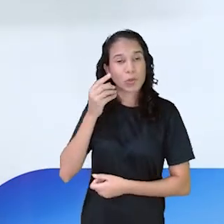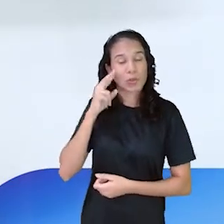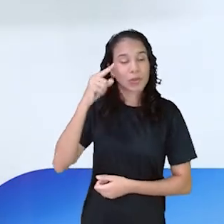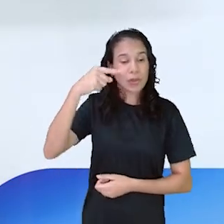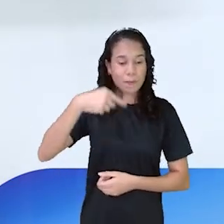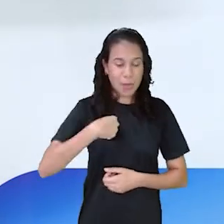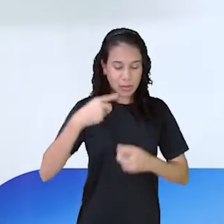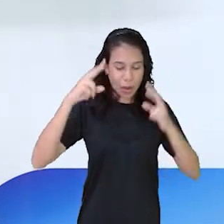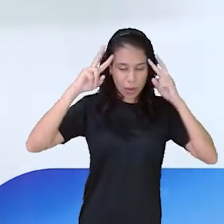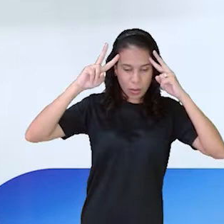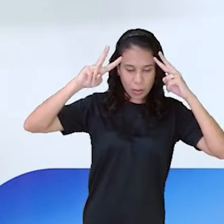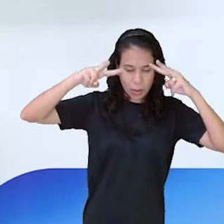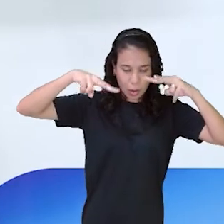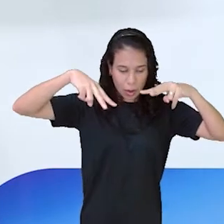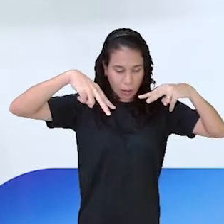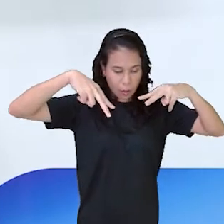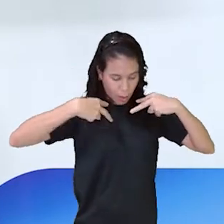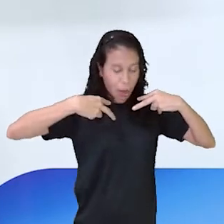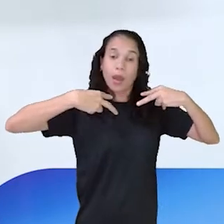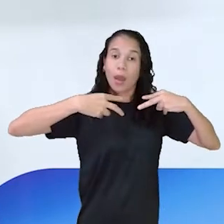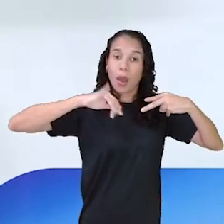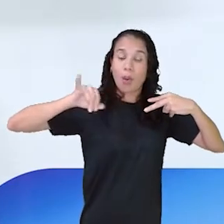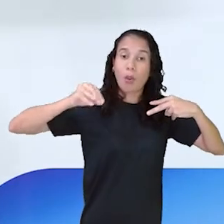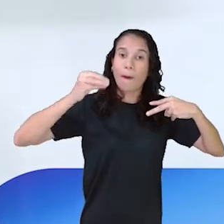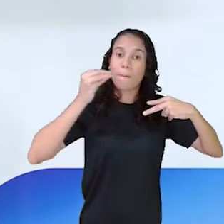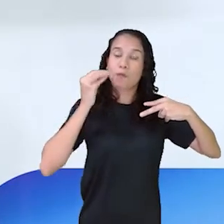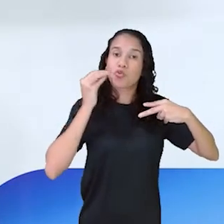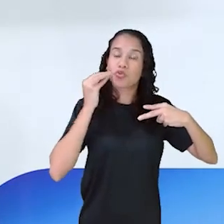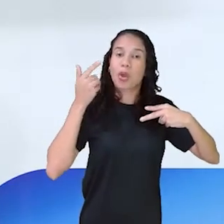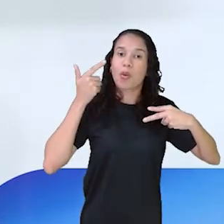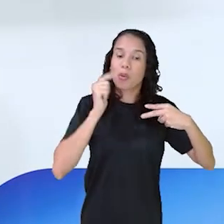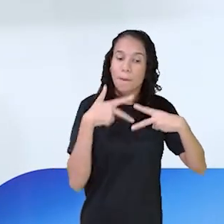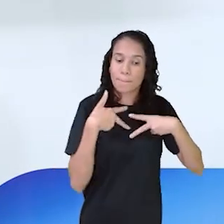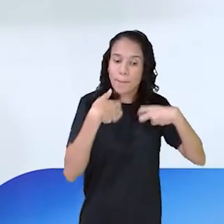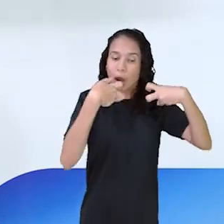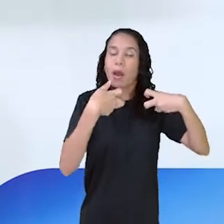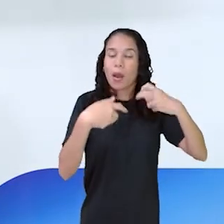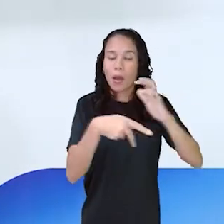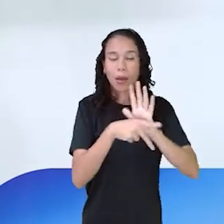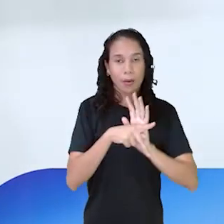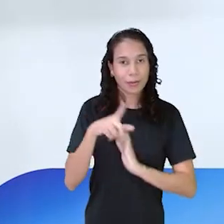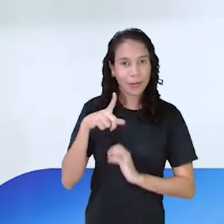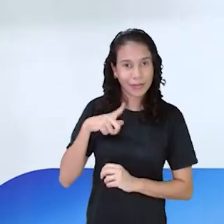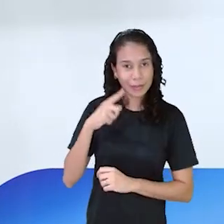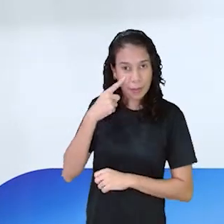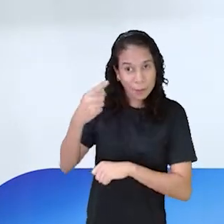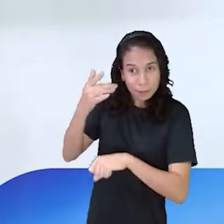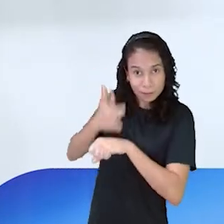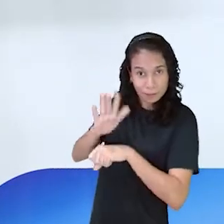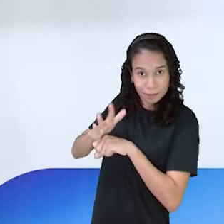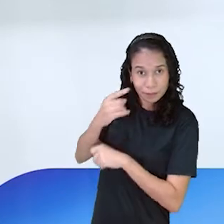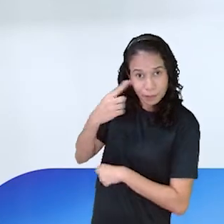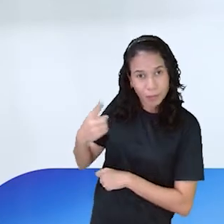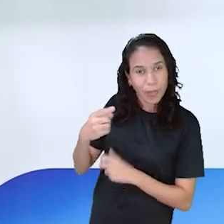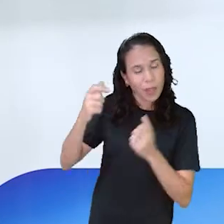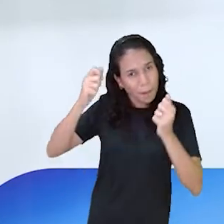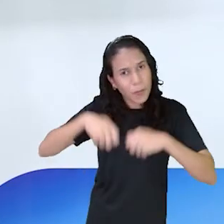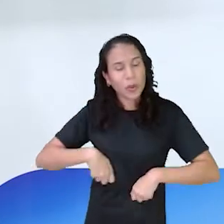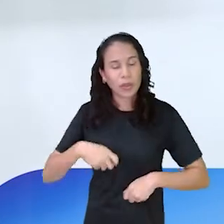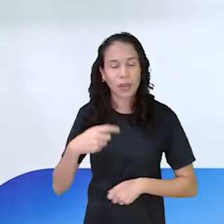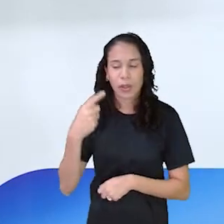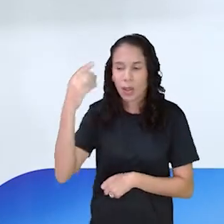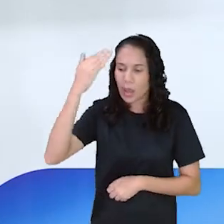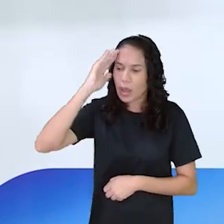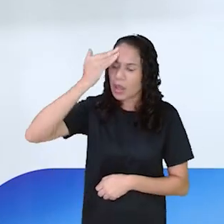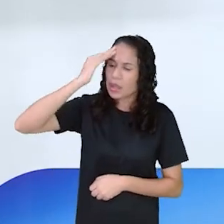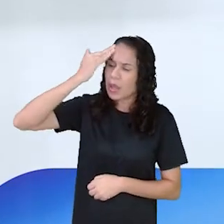voltar para ela mesma, onde ela tem a oportunidade de se auto perceber. E quando ela faz isso, ela vai se identificando, ela